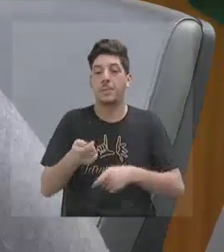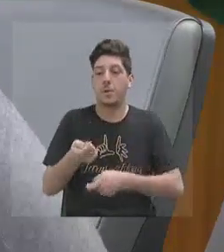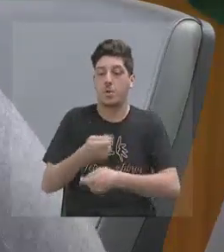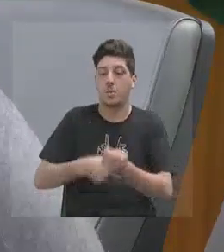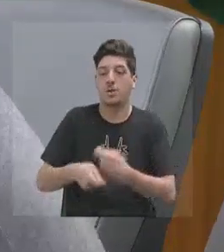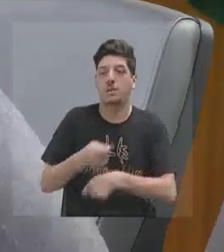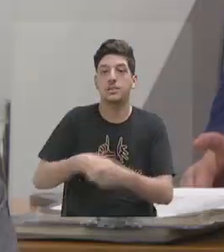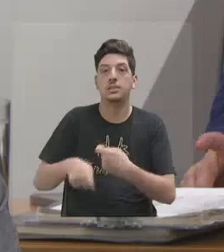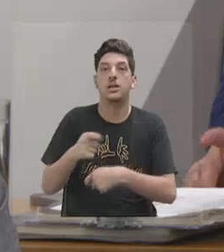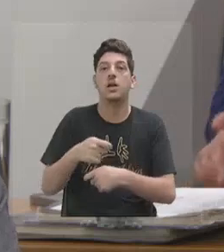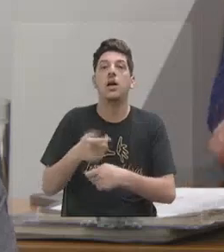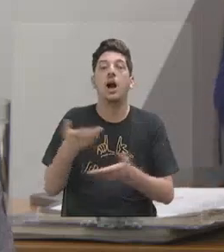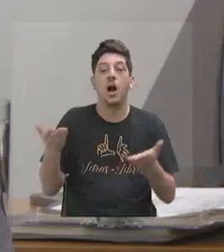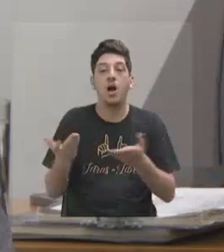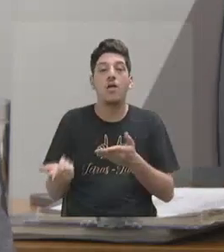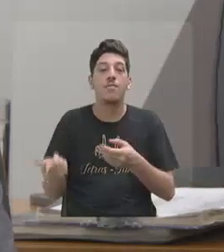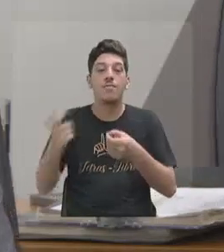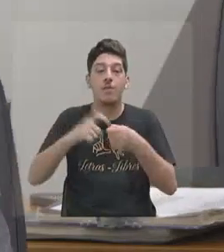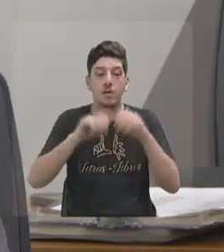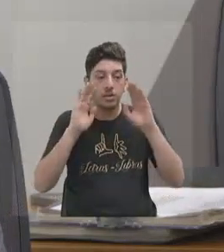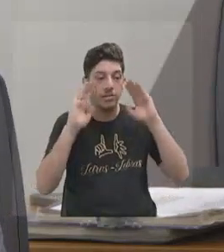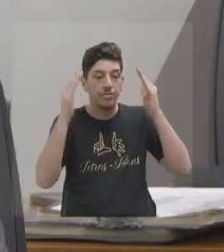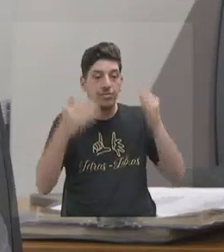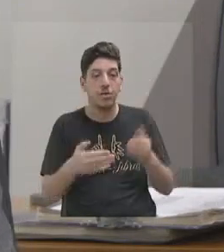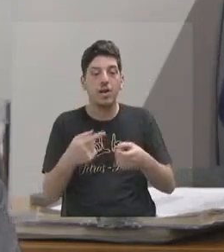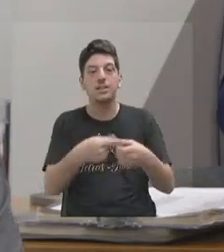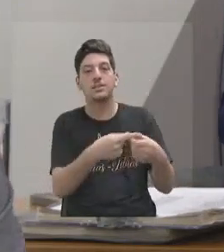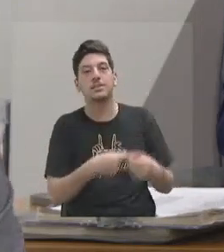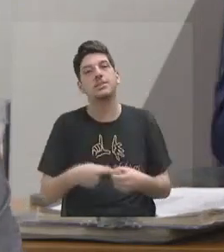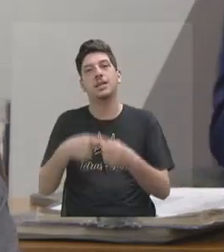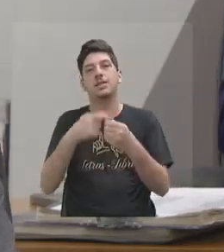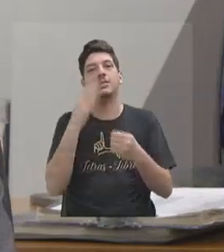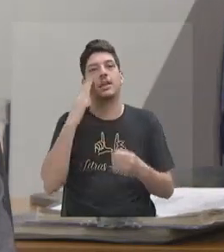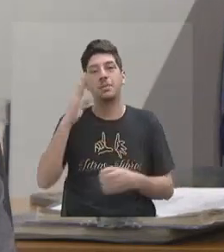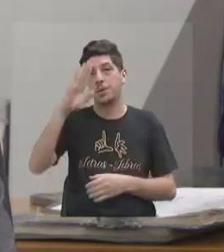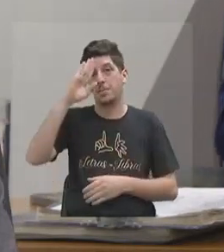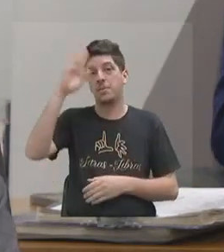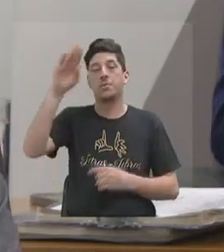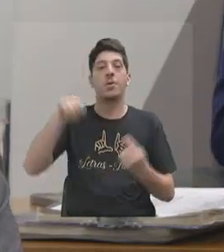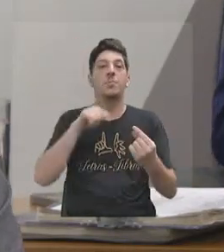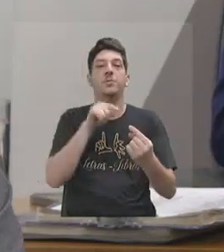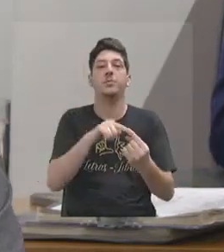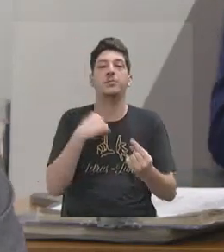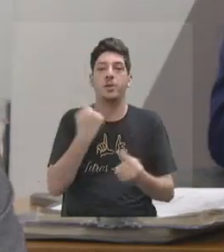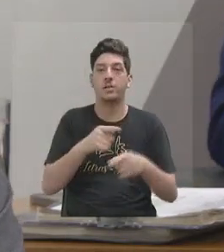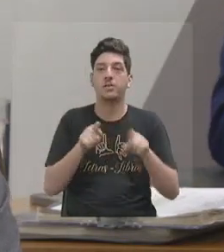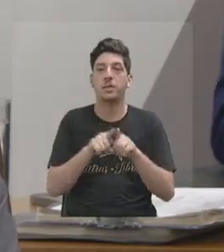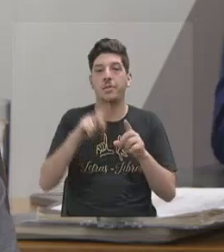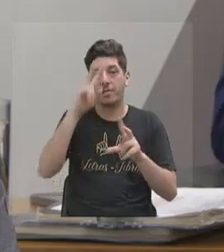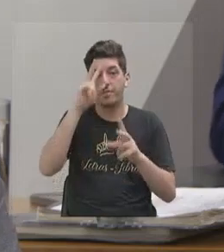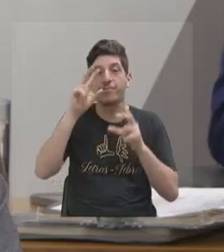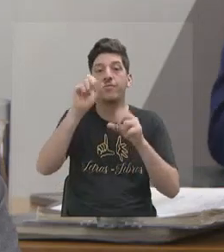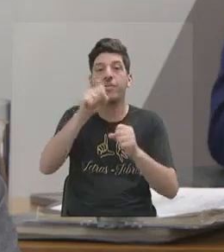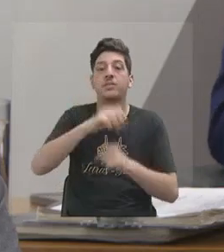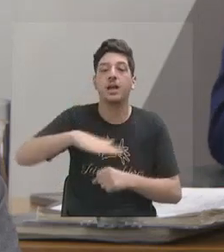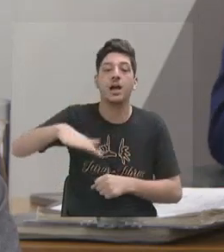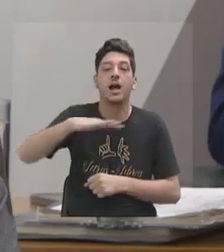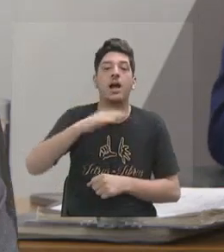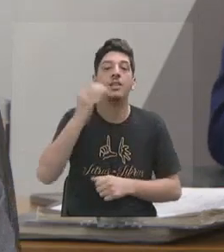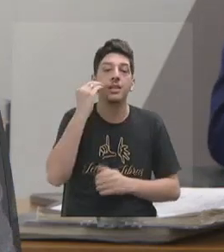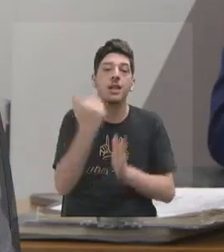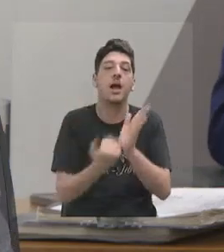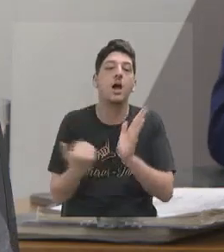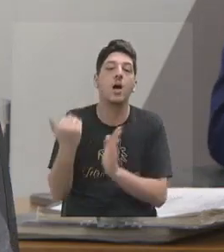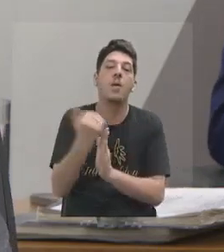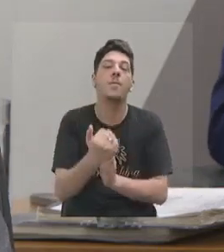gente está voltando isso para o interior também. Uma das principais metas nossas agora, com esse fortalecimento do setor, é conseguir ampliar